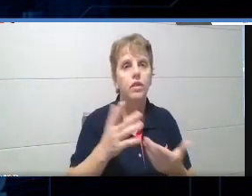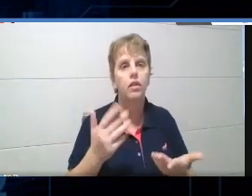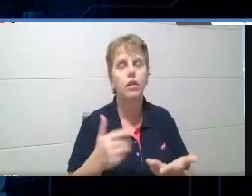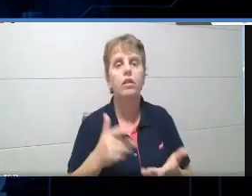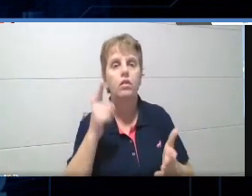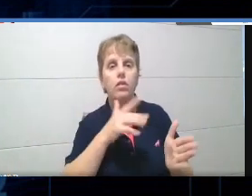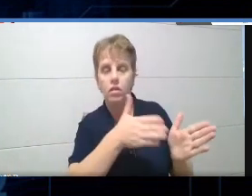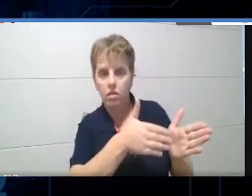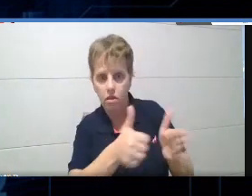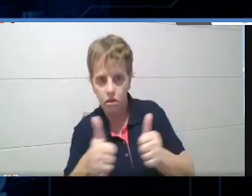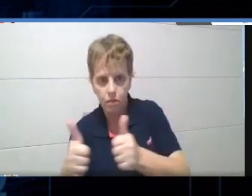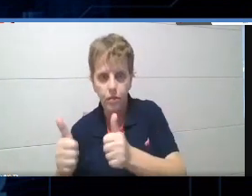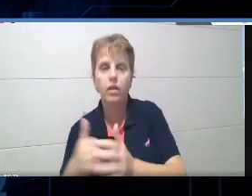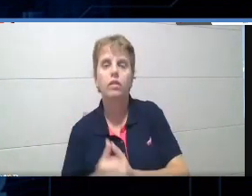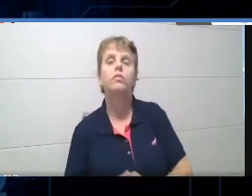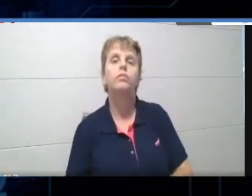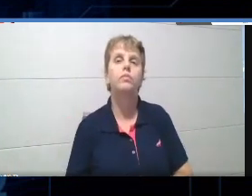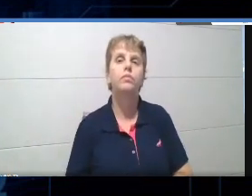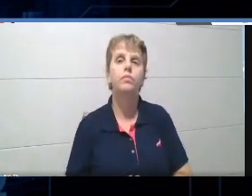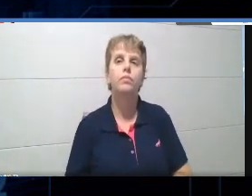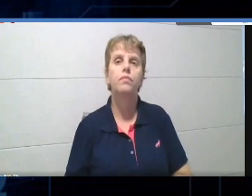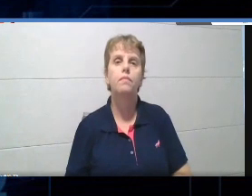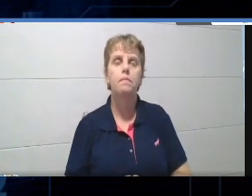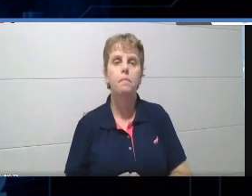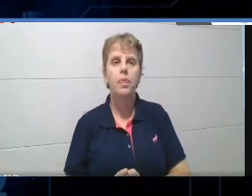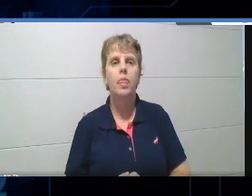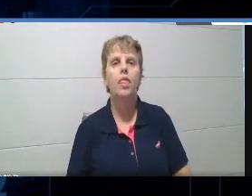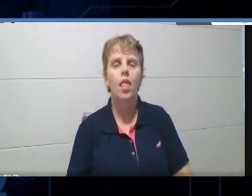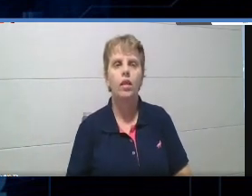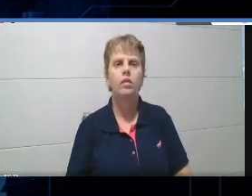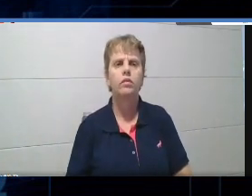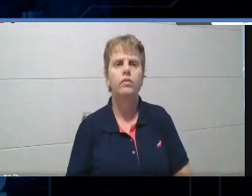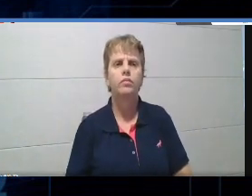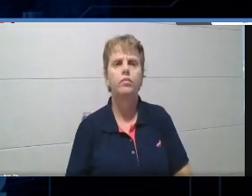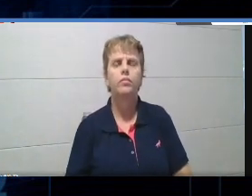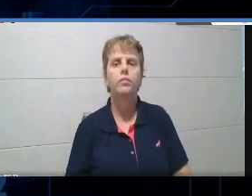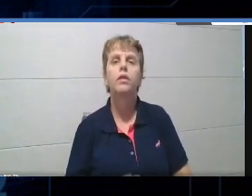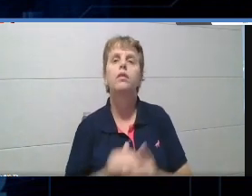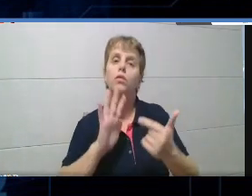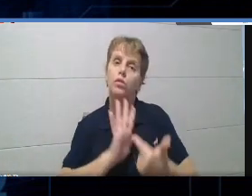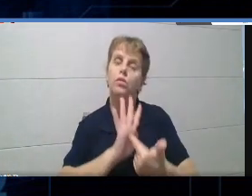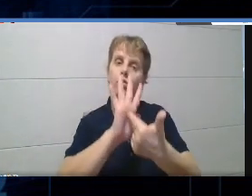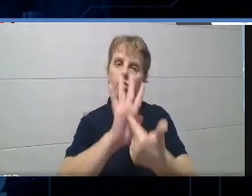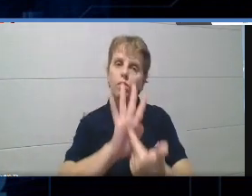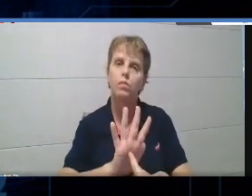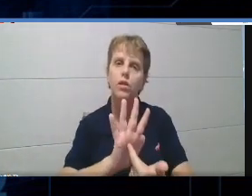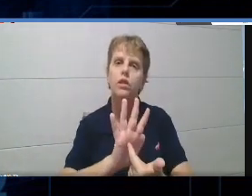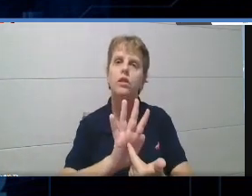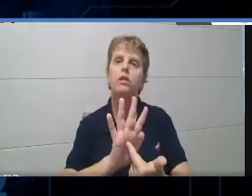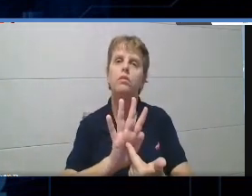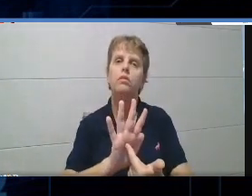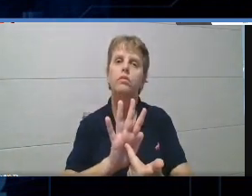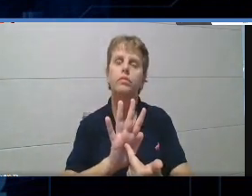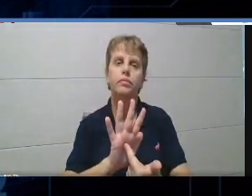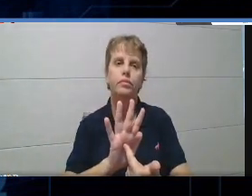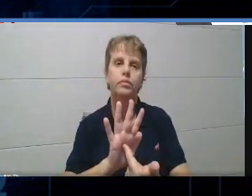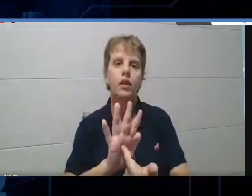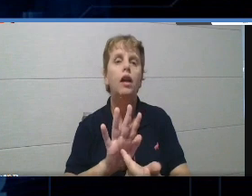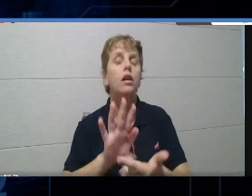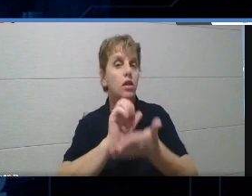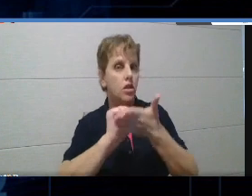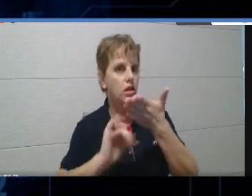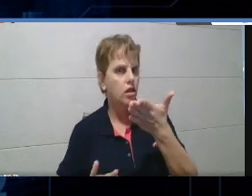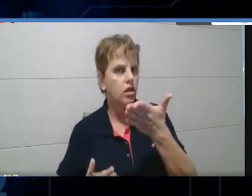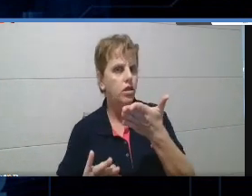acompanhar? Então, assim, ó, o que que eu tô mostrando aqui pra vocês? É justamente isso, assim, essa atividade